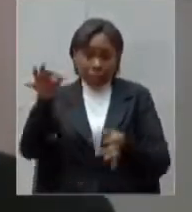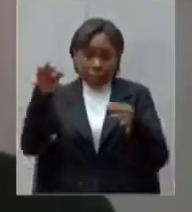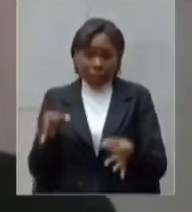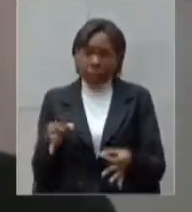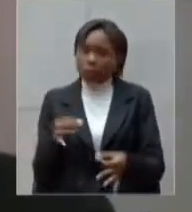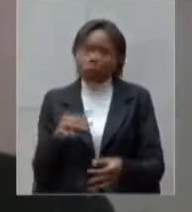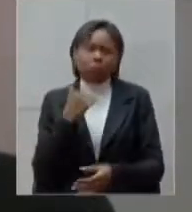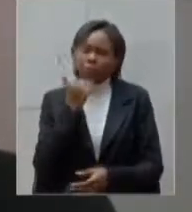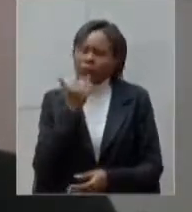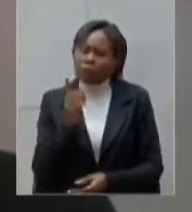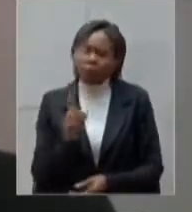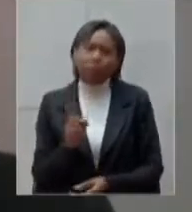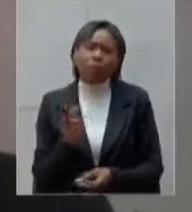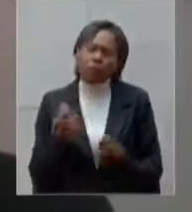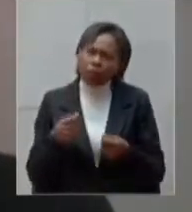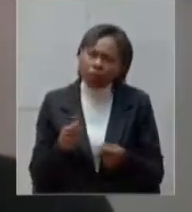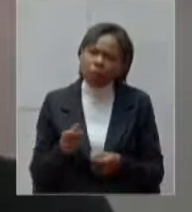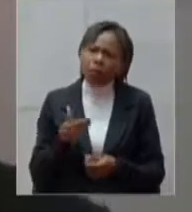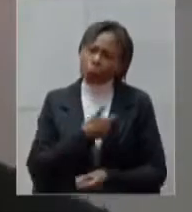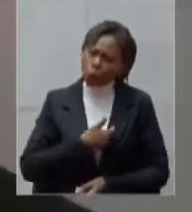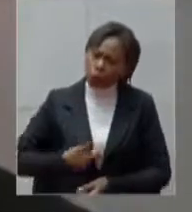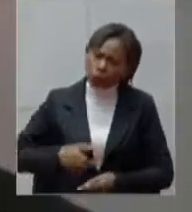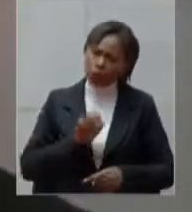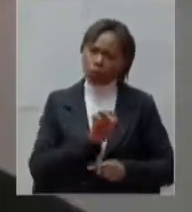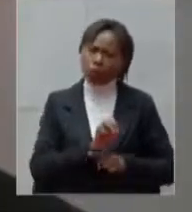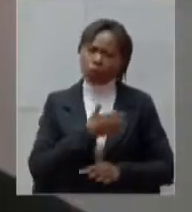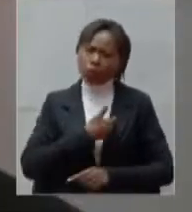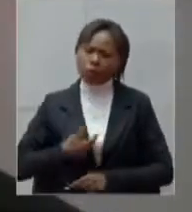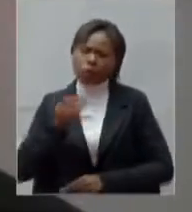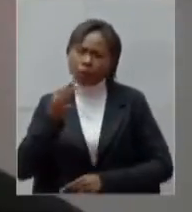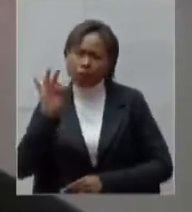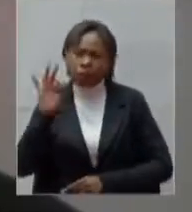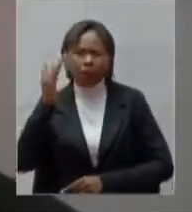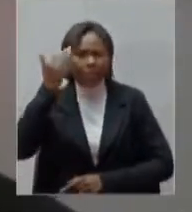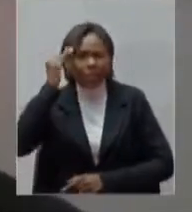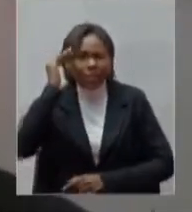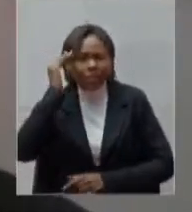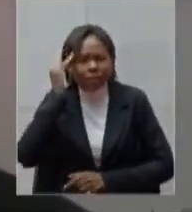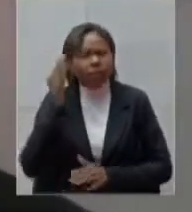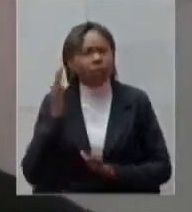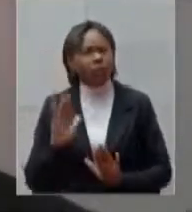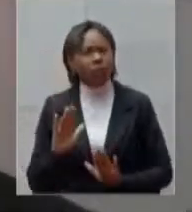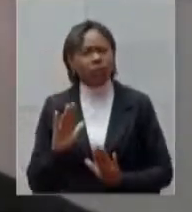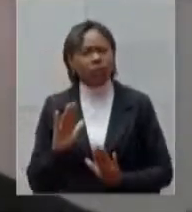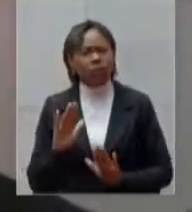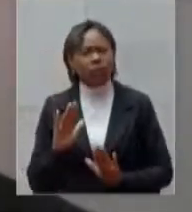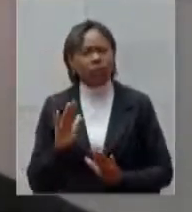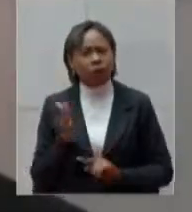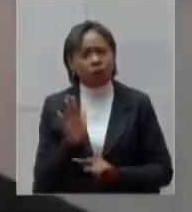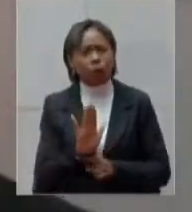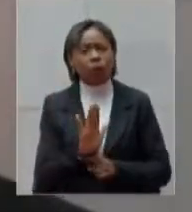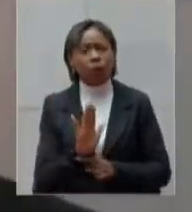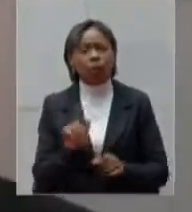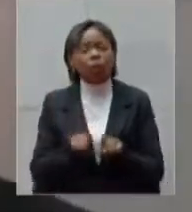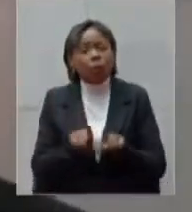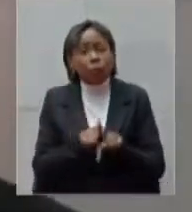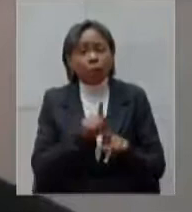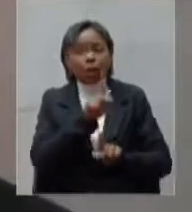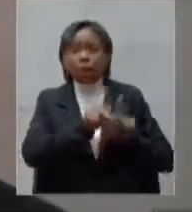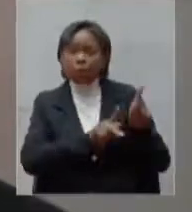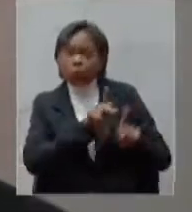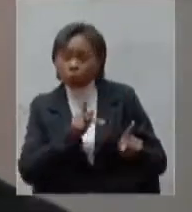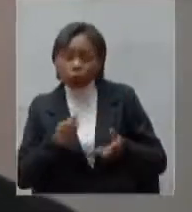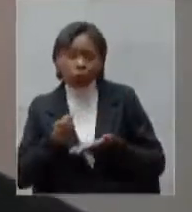governo federal para esse momento como nós prefeitos temos que ter compreensão para com os contribuintes para com os cidadãos então é uma